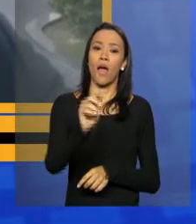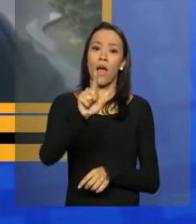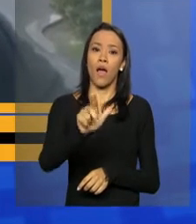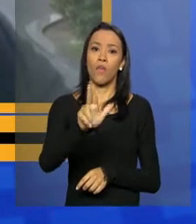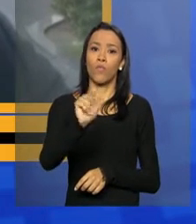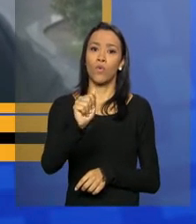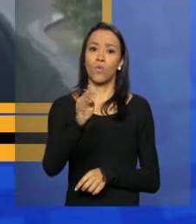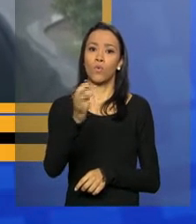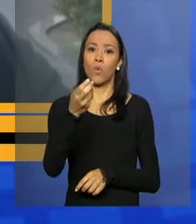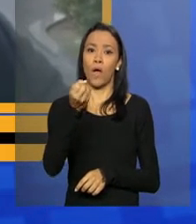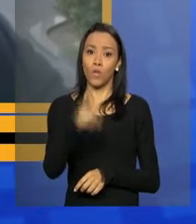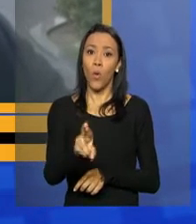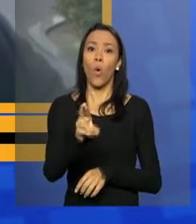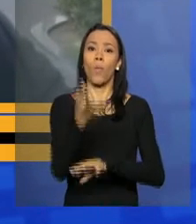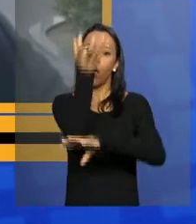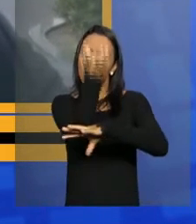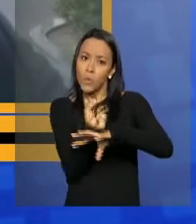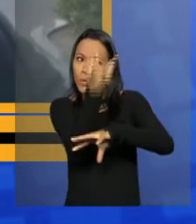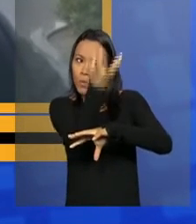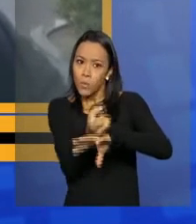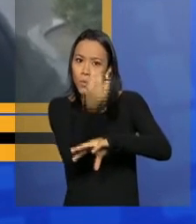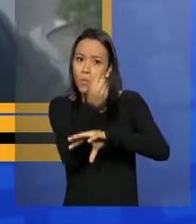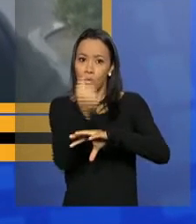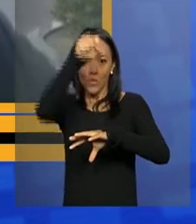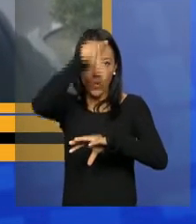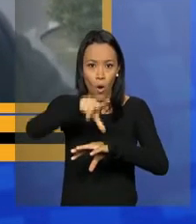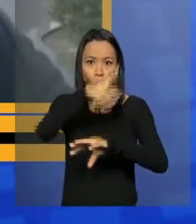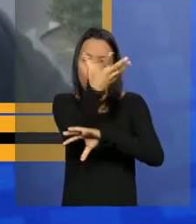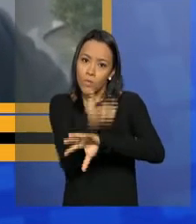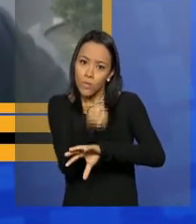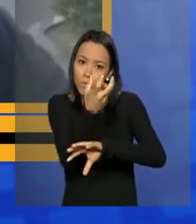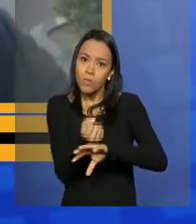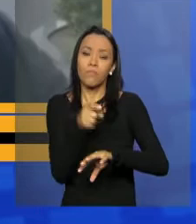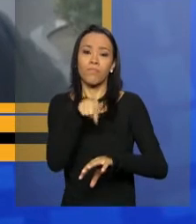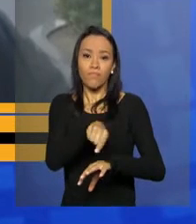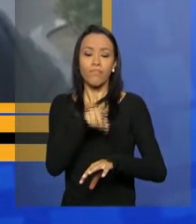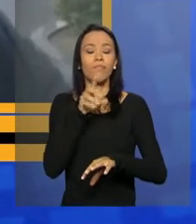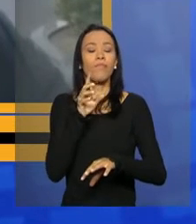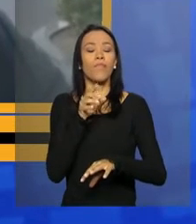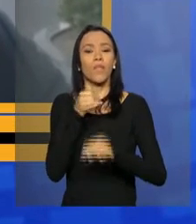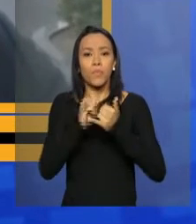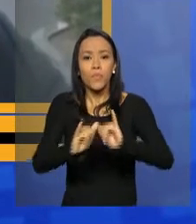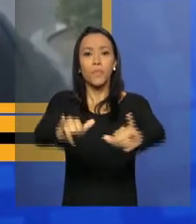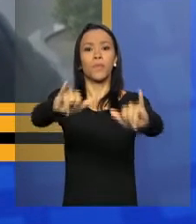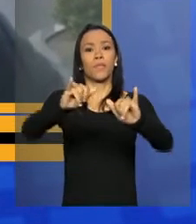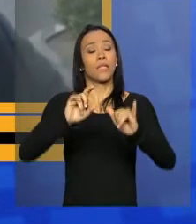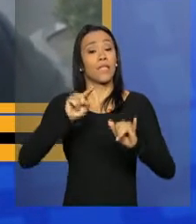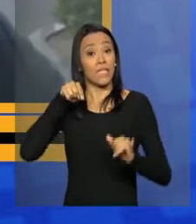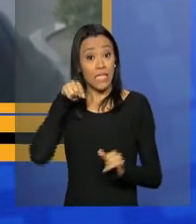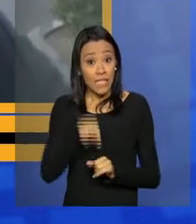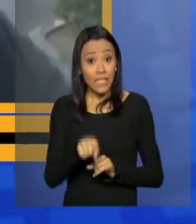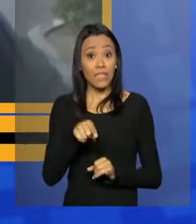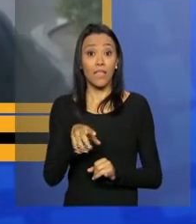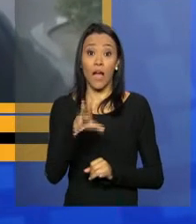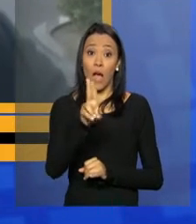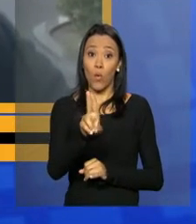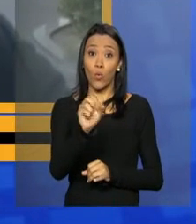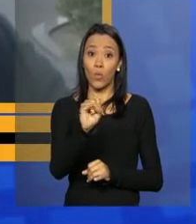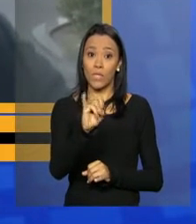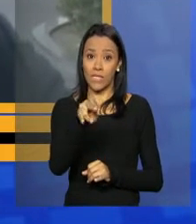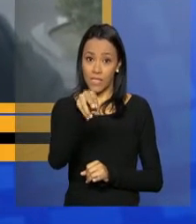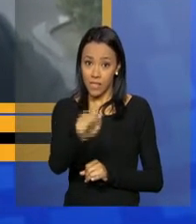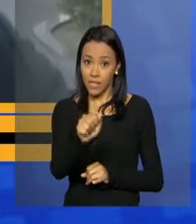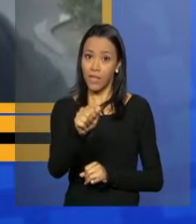captação solar nas usinas hidrelétricas deriva do fato de que a estrutura das usinas hidrelétricas